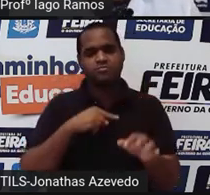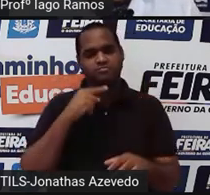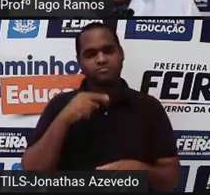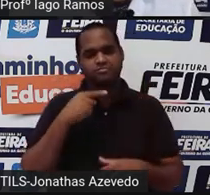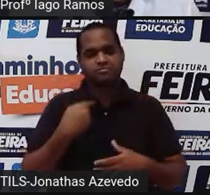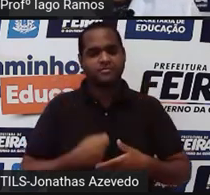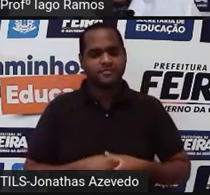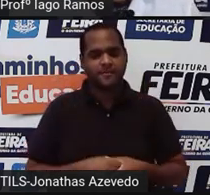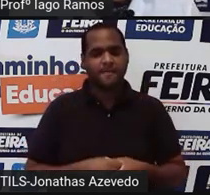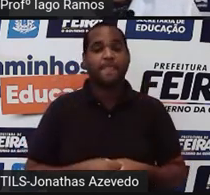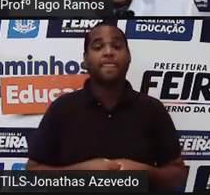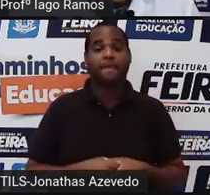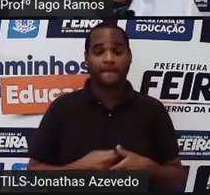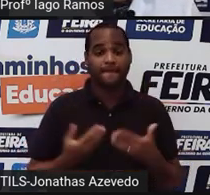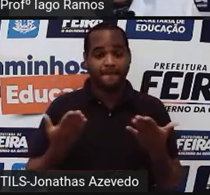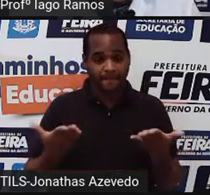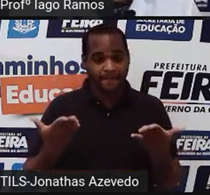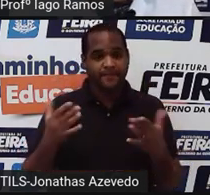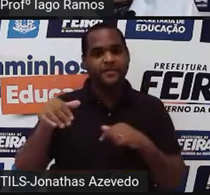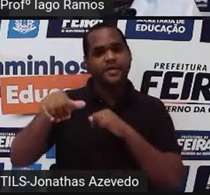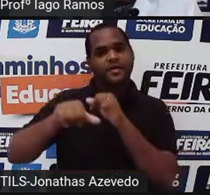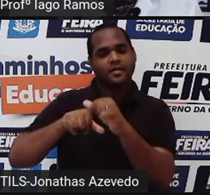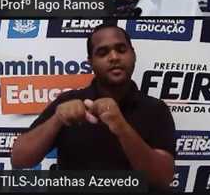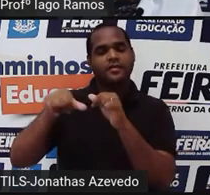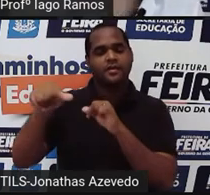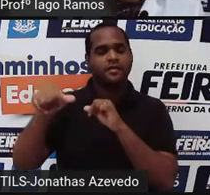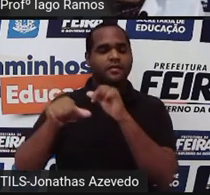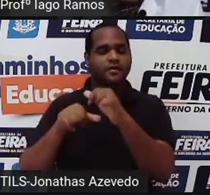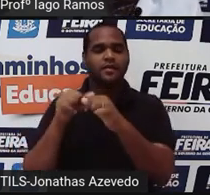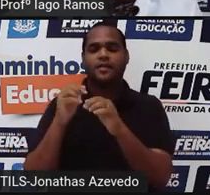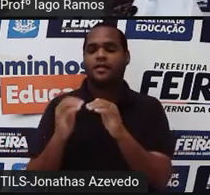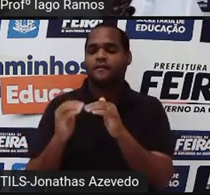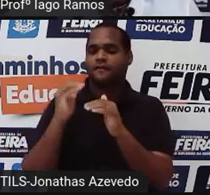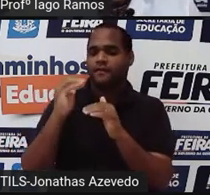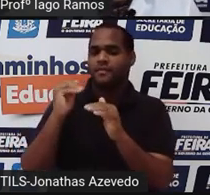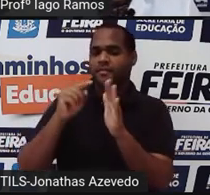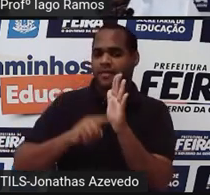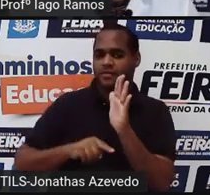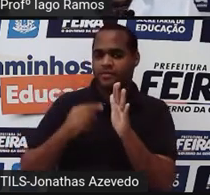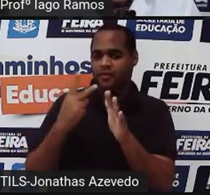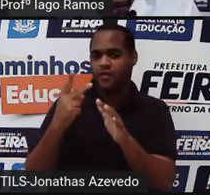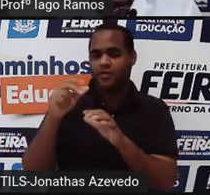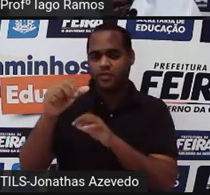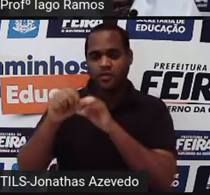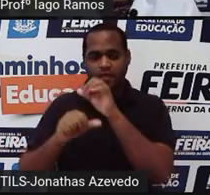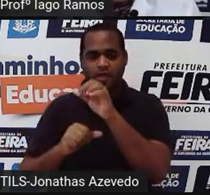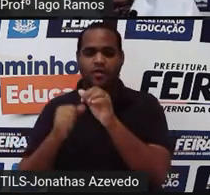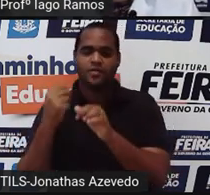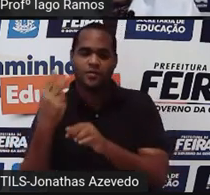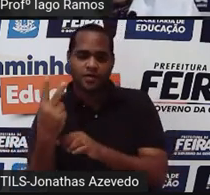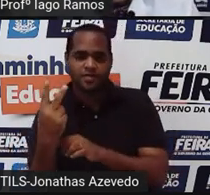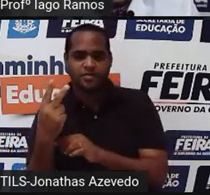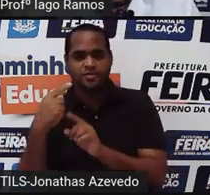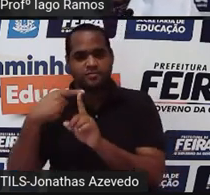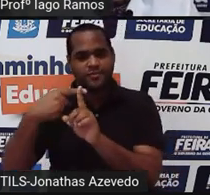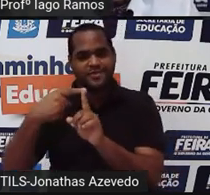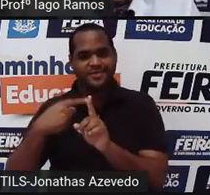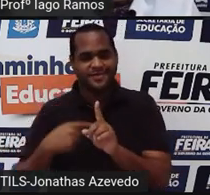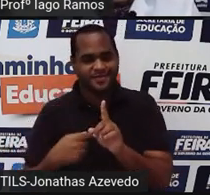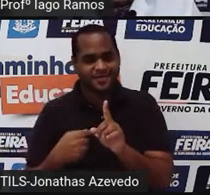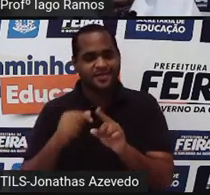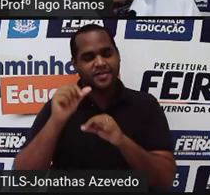E agora essa base fica elevada ao oposto de menos 2. O oposto de menos 2 é 2 positivo.